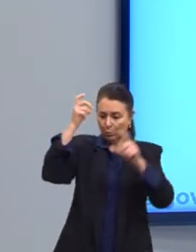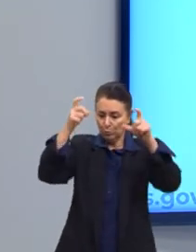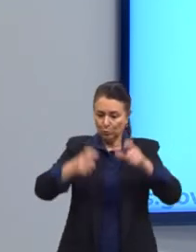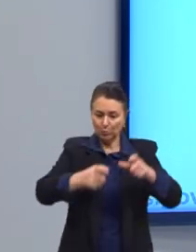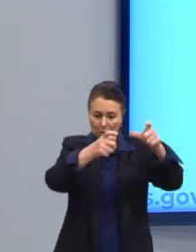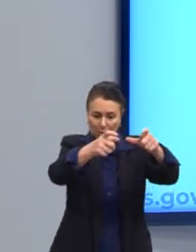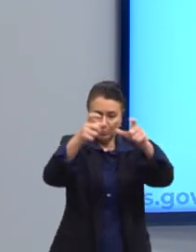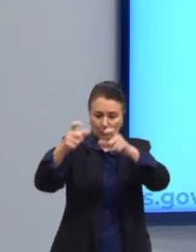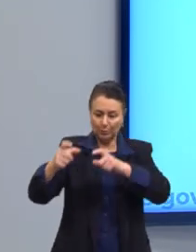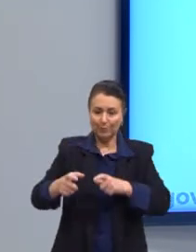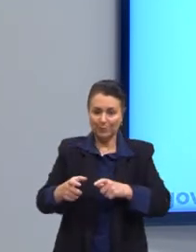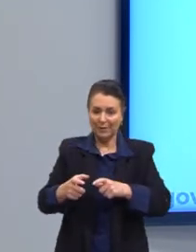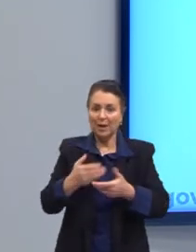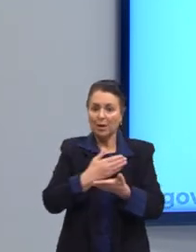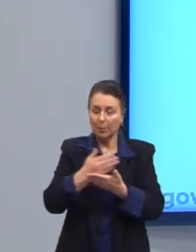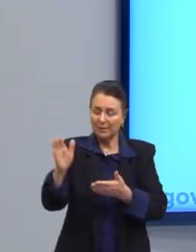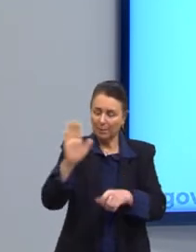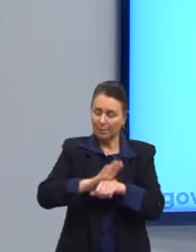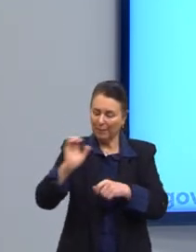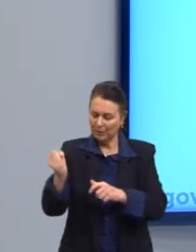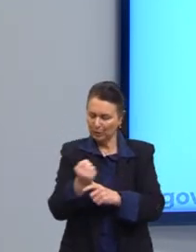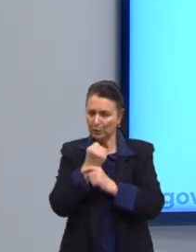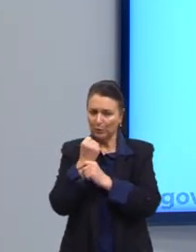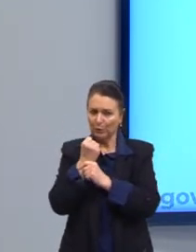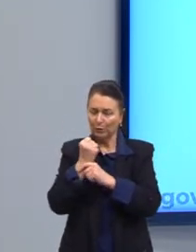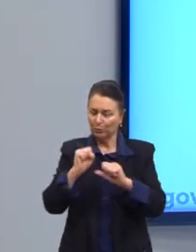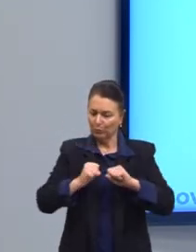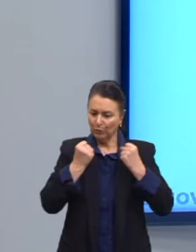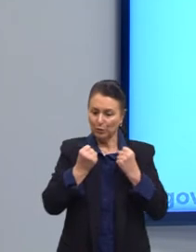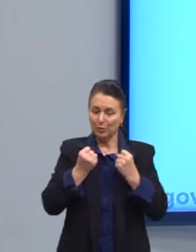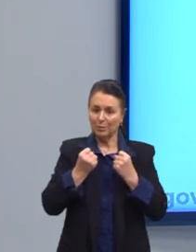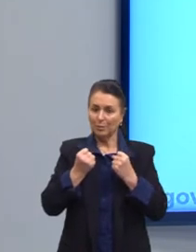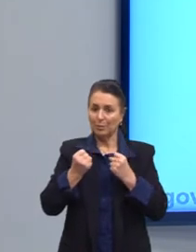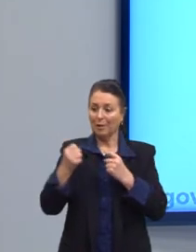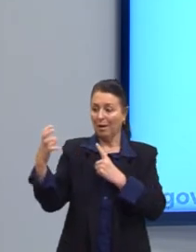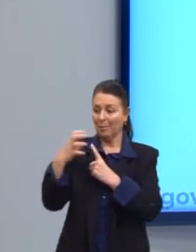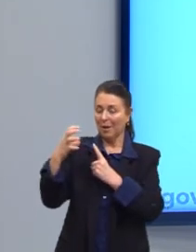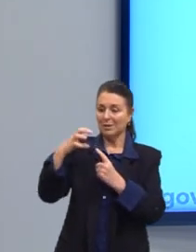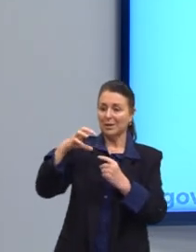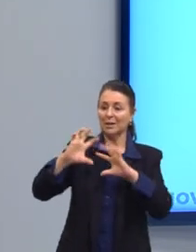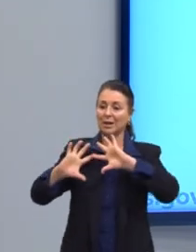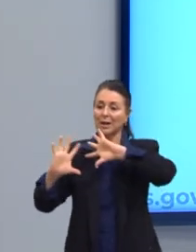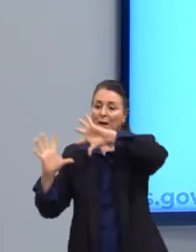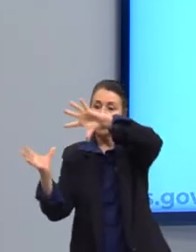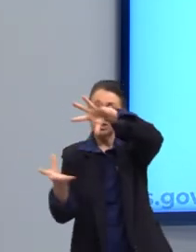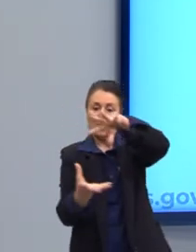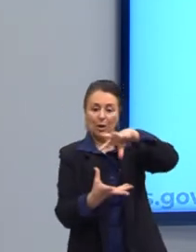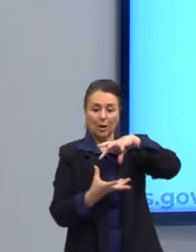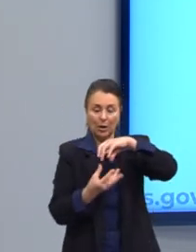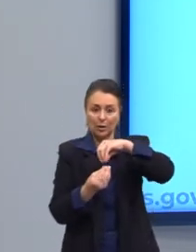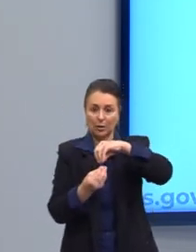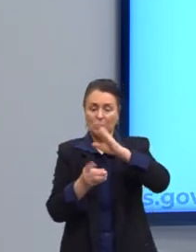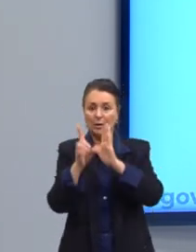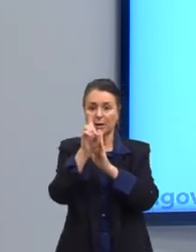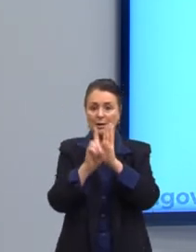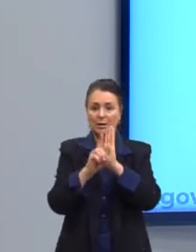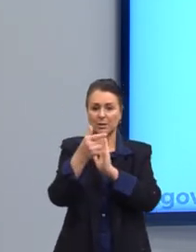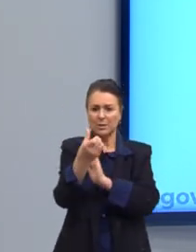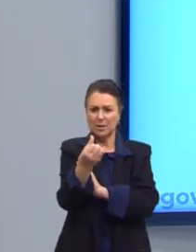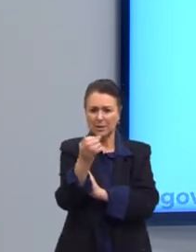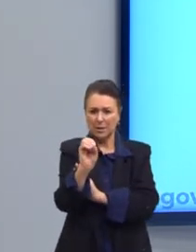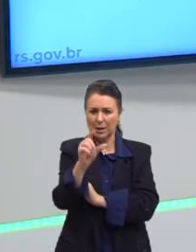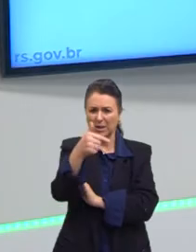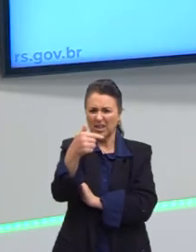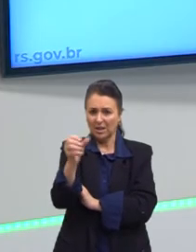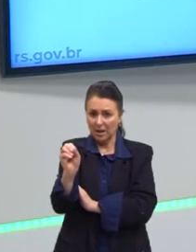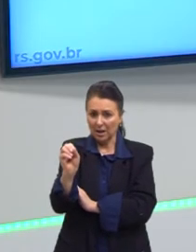se reforçando diante dessa ameaça da globalização. Aqui, ainda falando da década de 60, 70, vejam só como essa